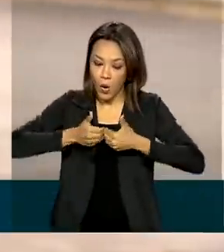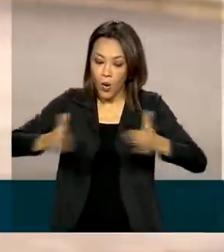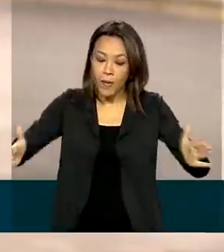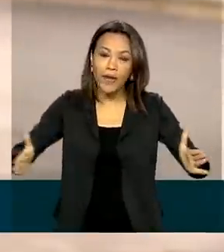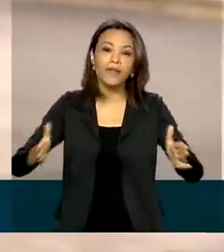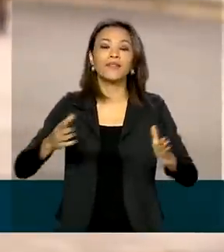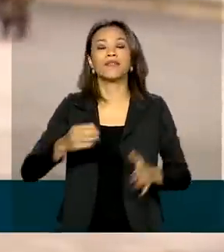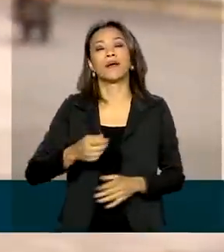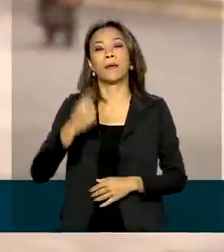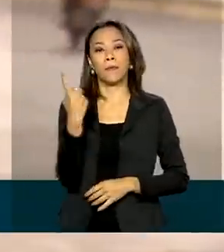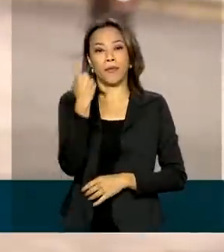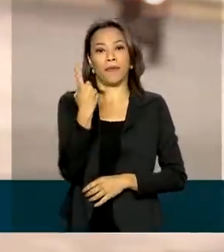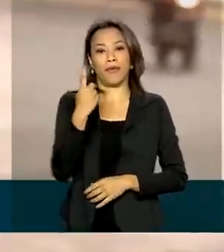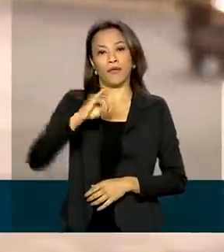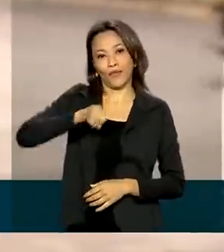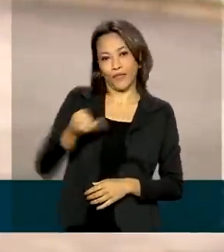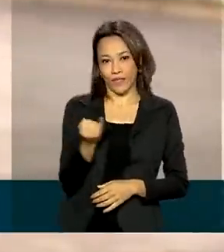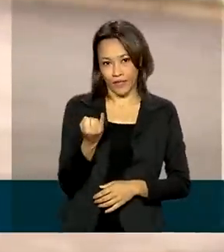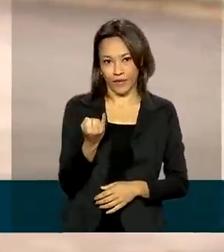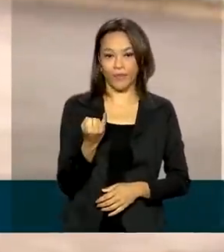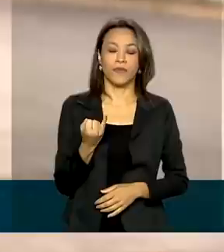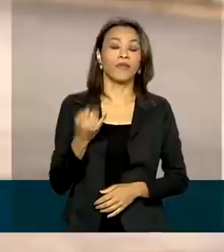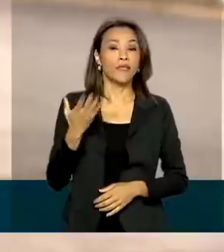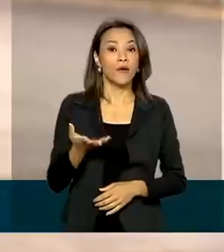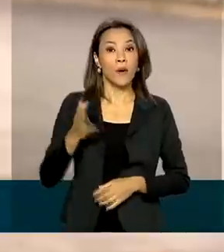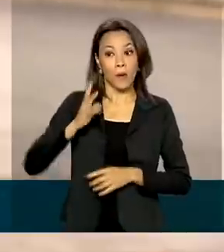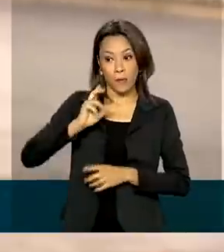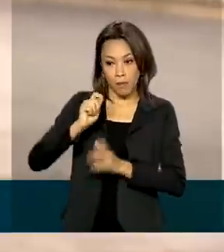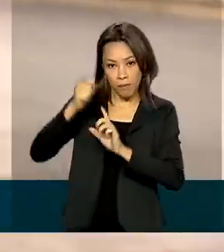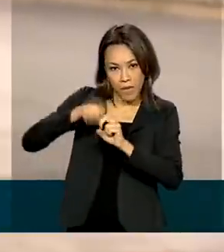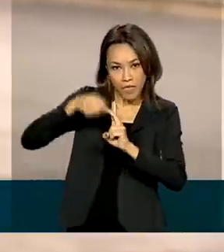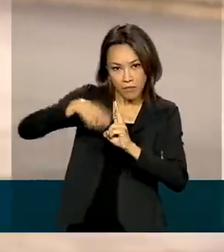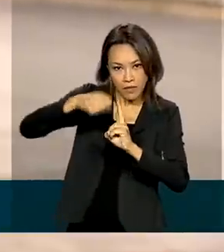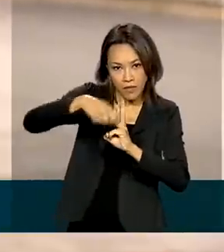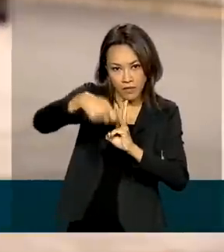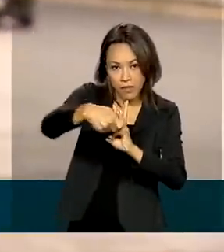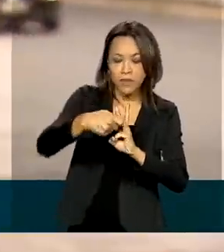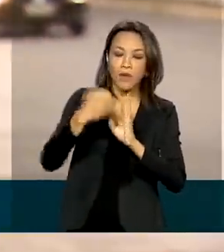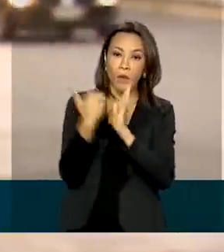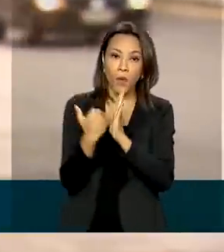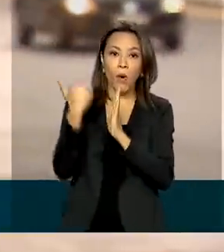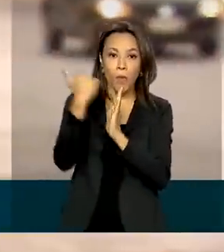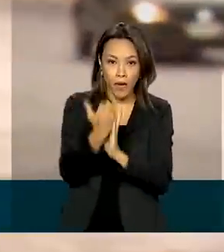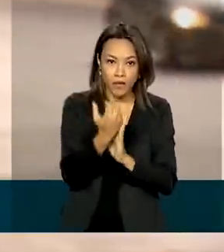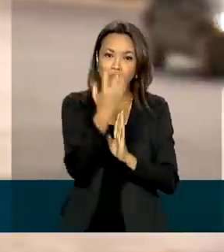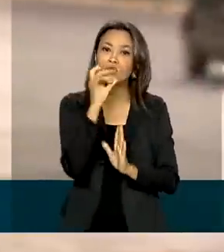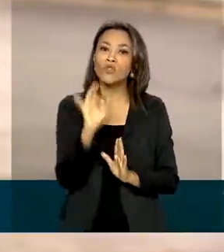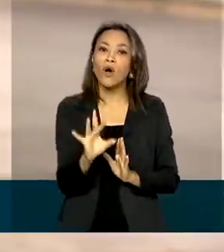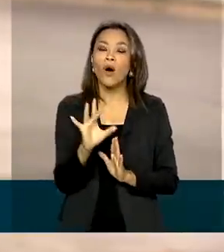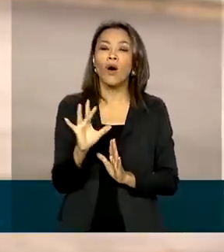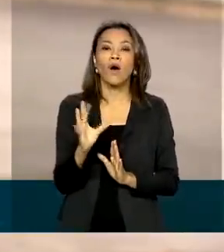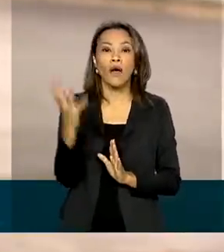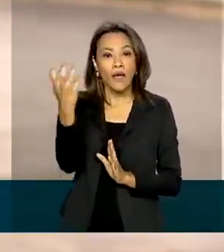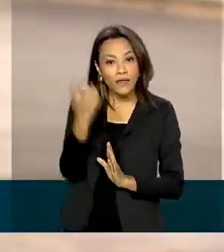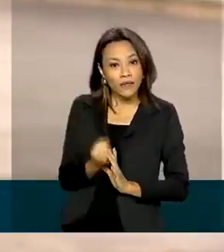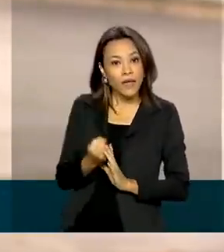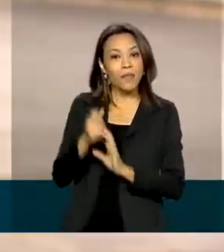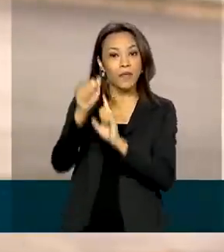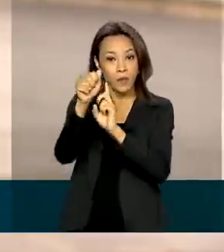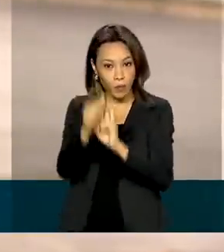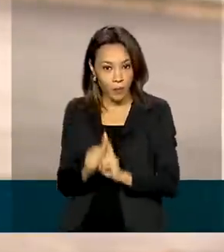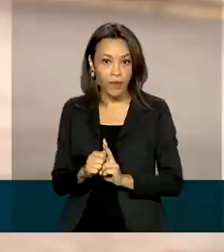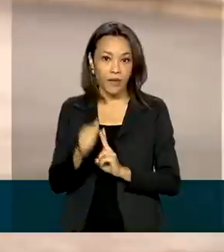1º de janeiro. Para os trabalhadores pagos mensalmente, o aumento recebido será feito no pagamento de